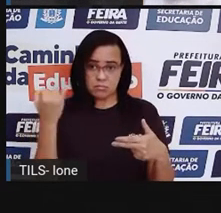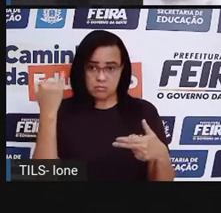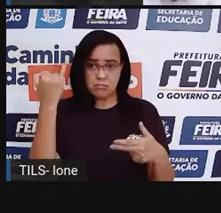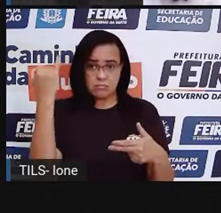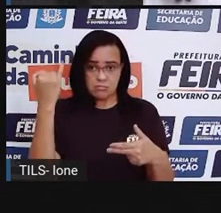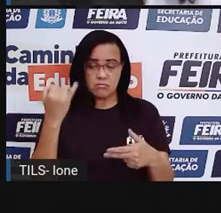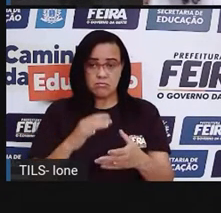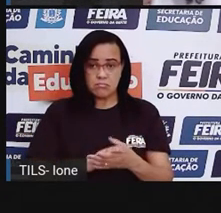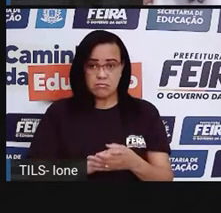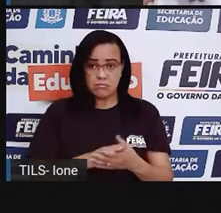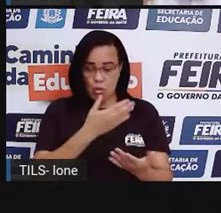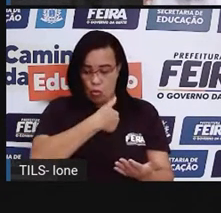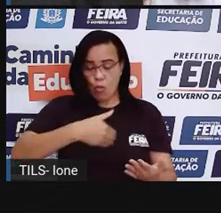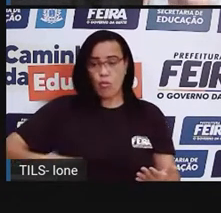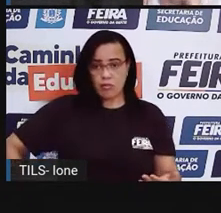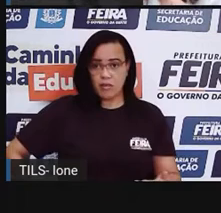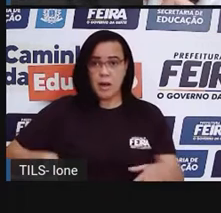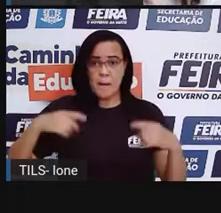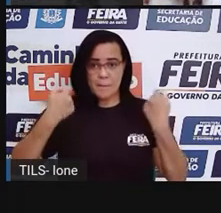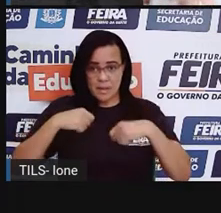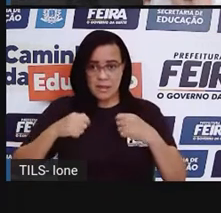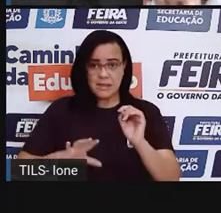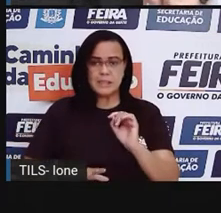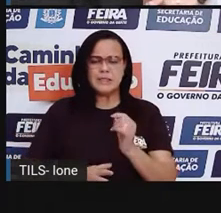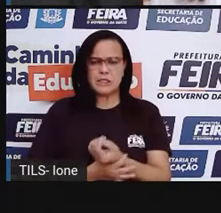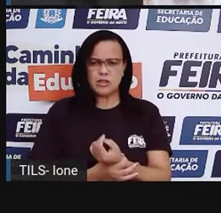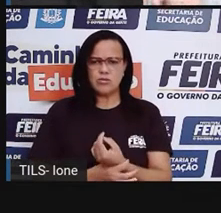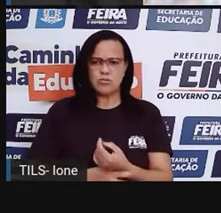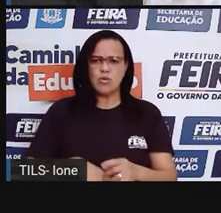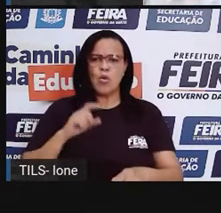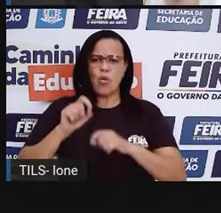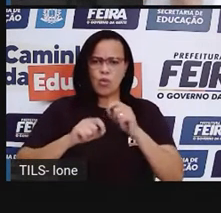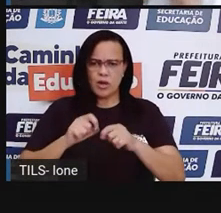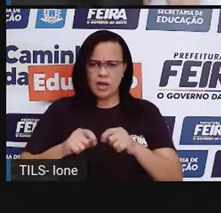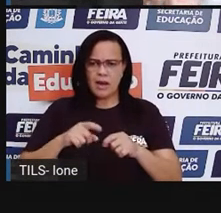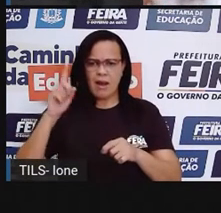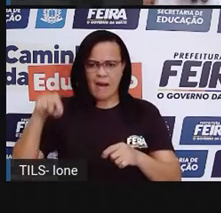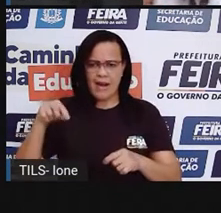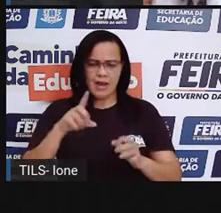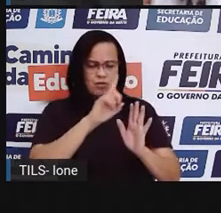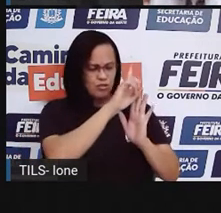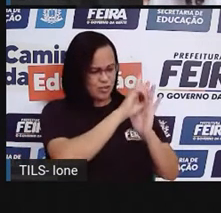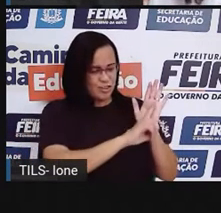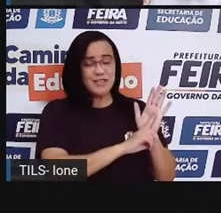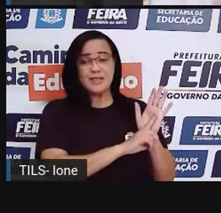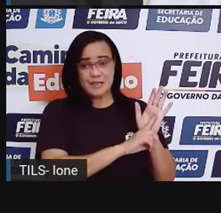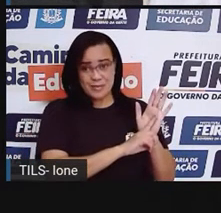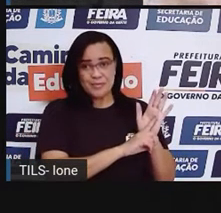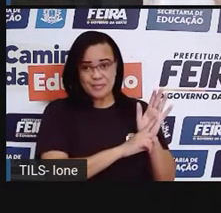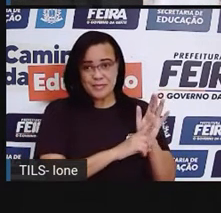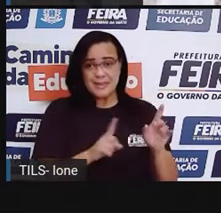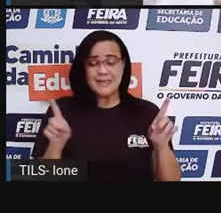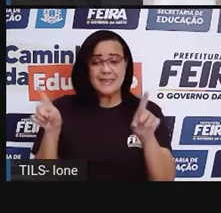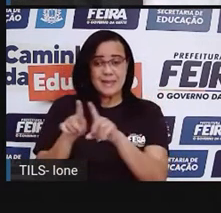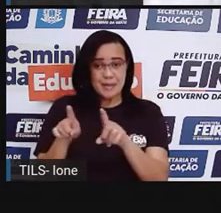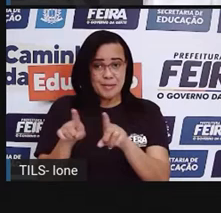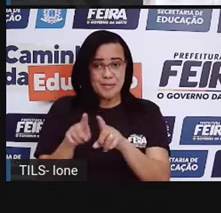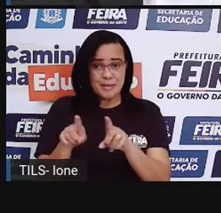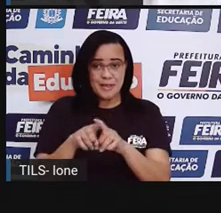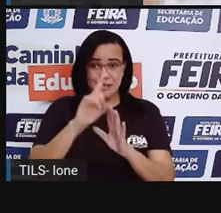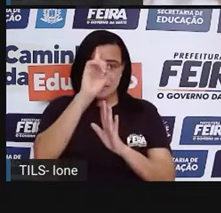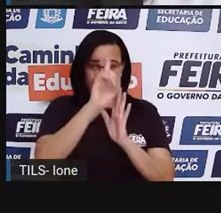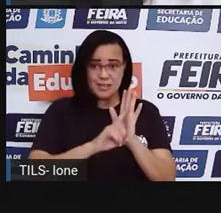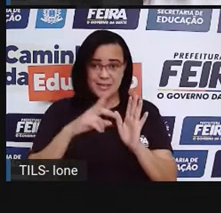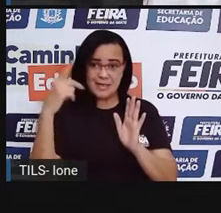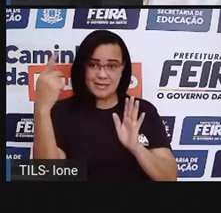esse direito a ela. Além dele, a criança também tem direito à educação, né? Por isso que a Prota aqui, junto